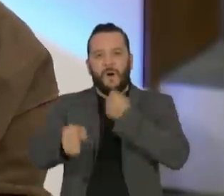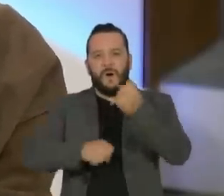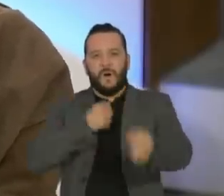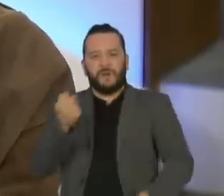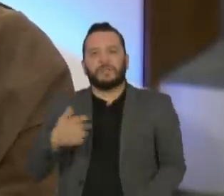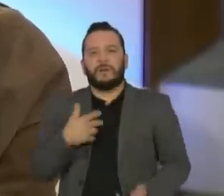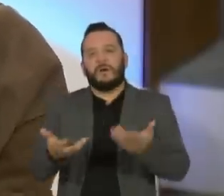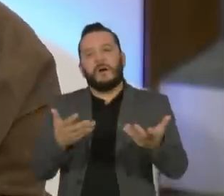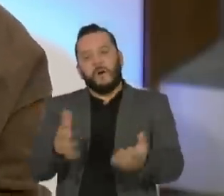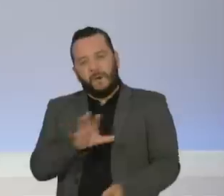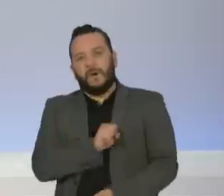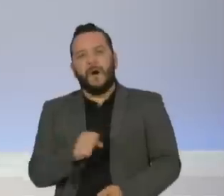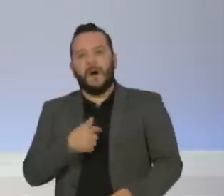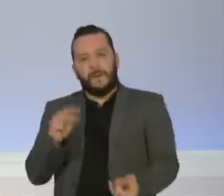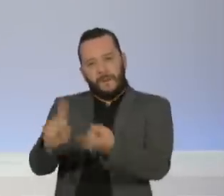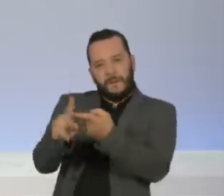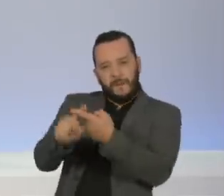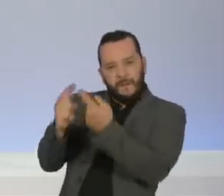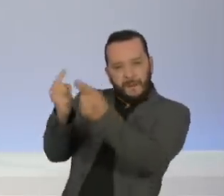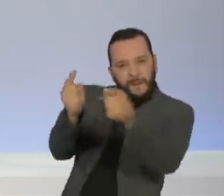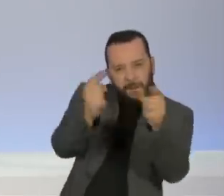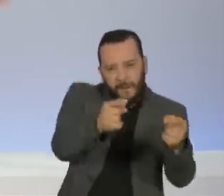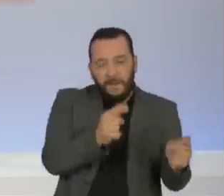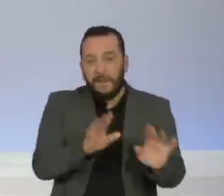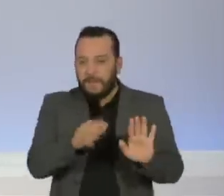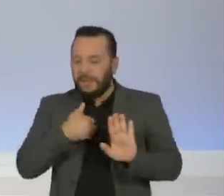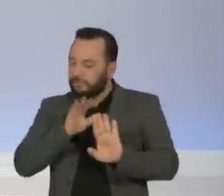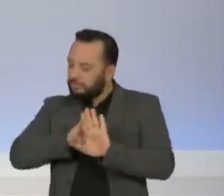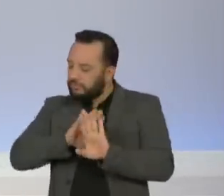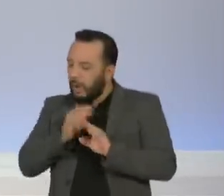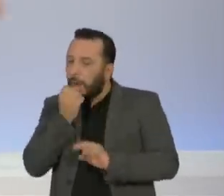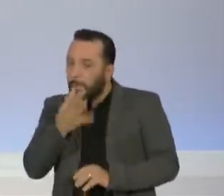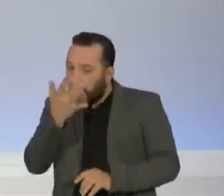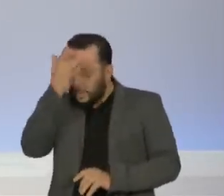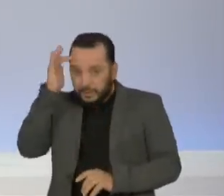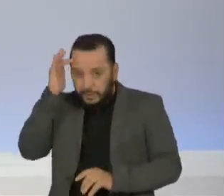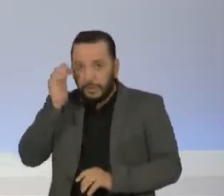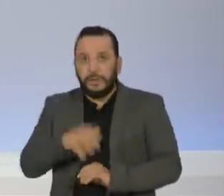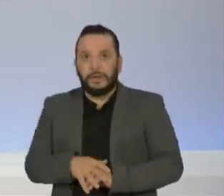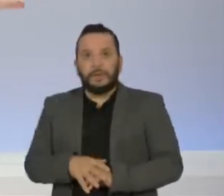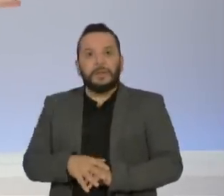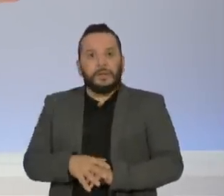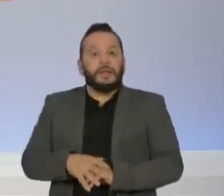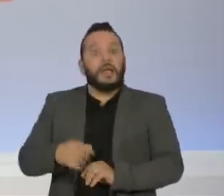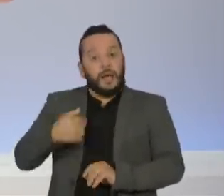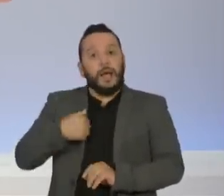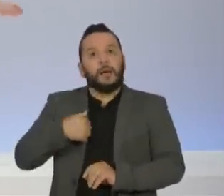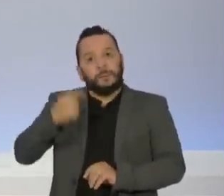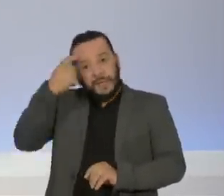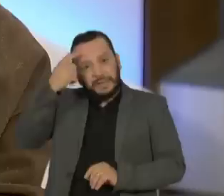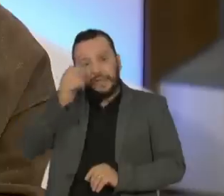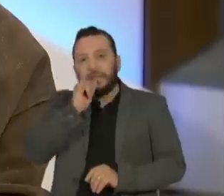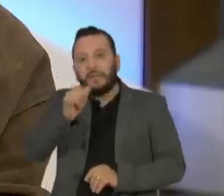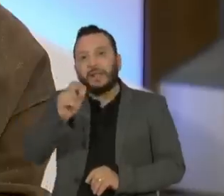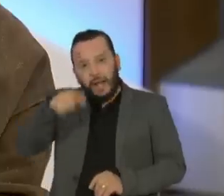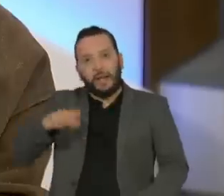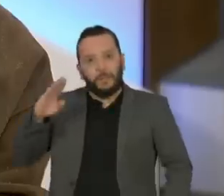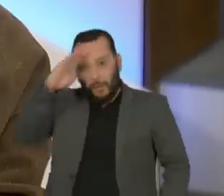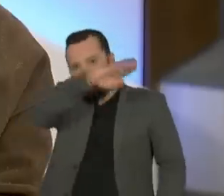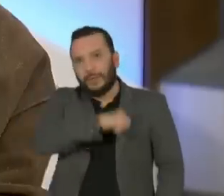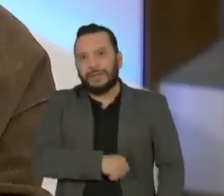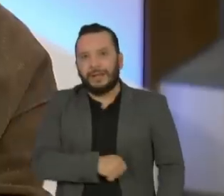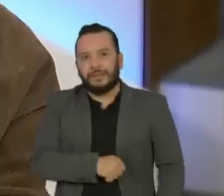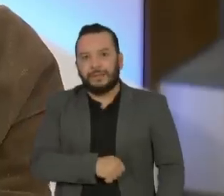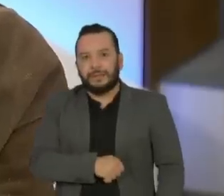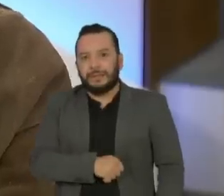pirracenta, etc., mas que, no fundo, é um fofamboa pessoa, eu achei que ela ia descrever, ia falar o Bolsonaro. Eu achei que essa era a